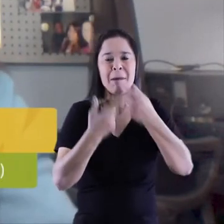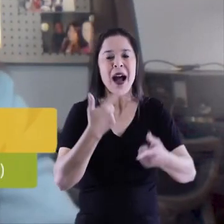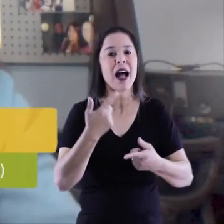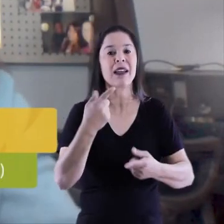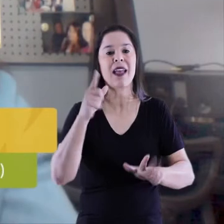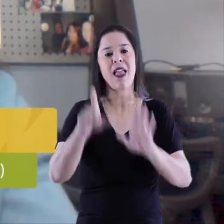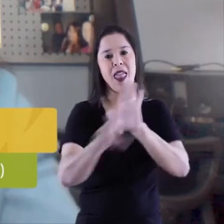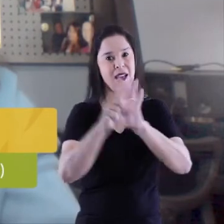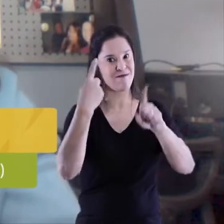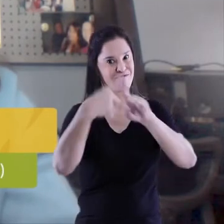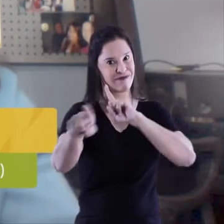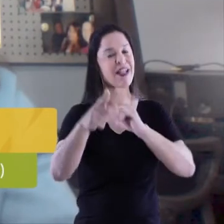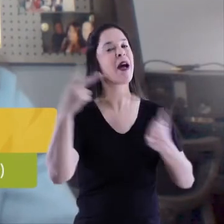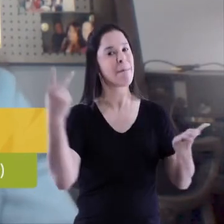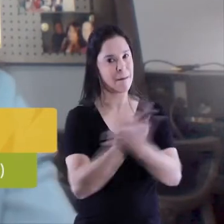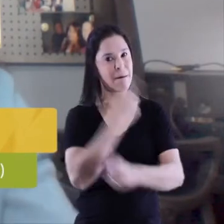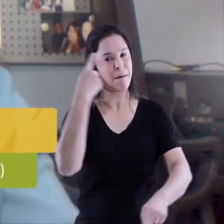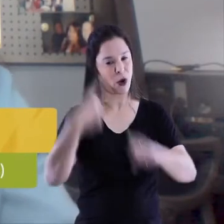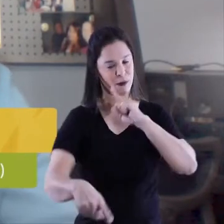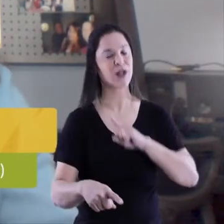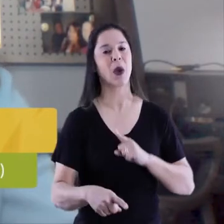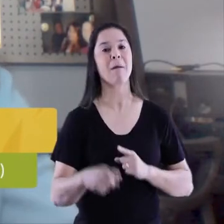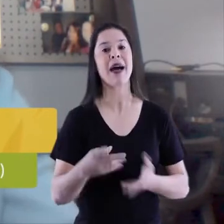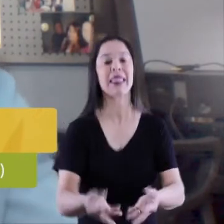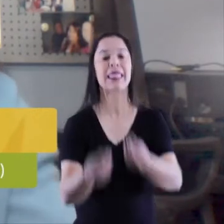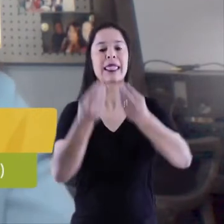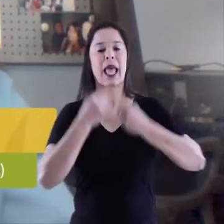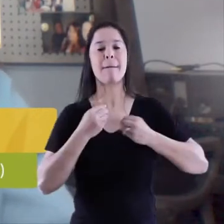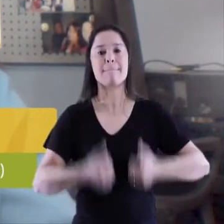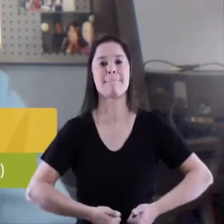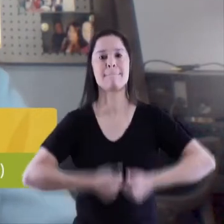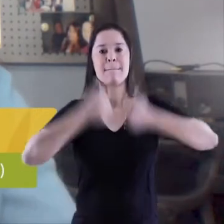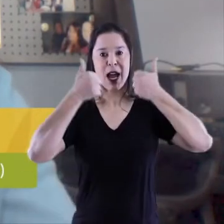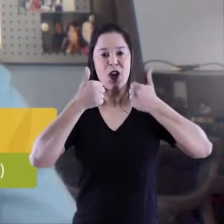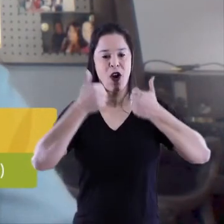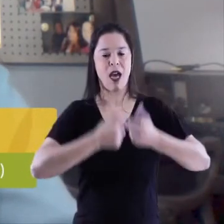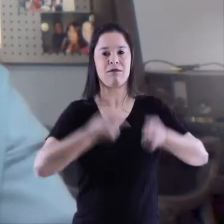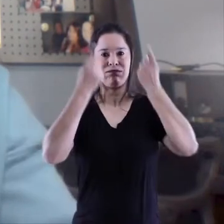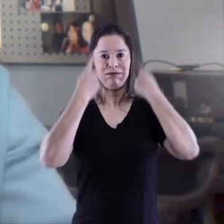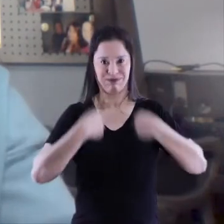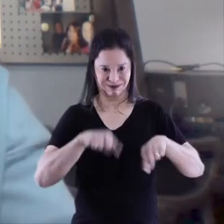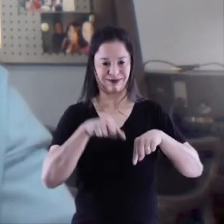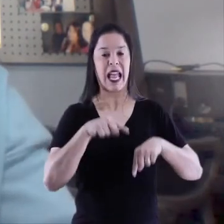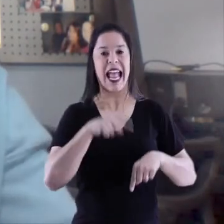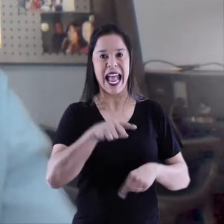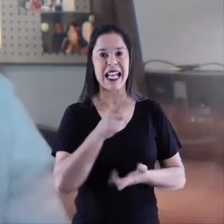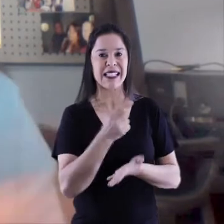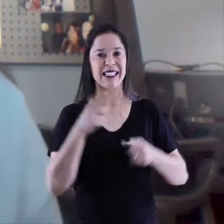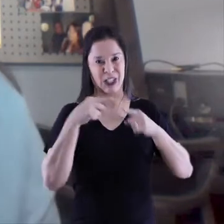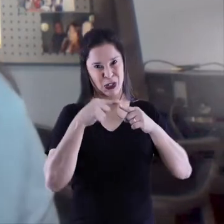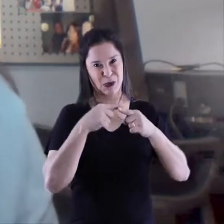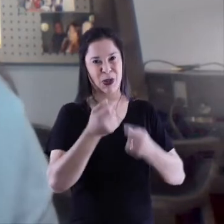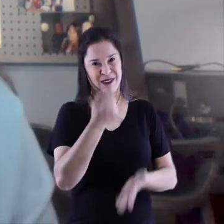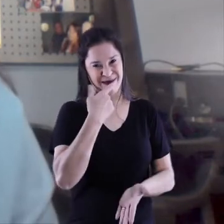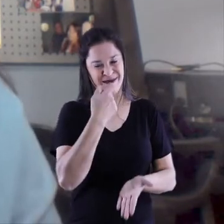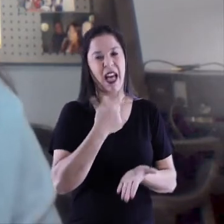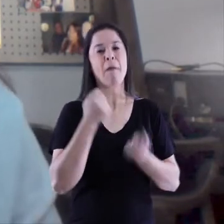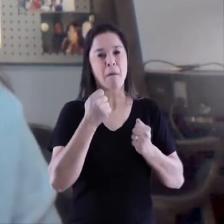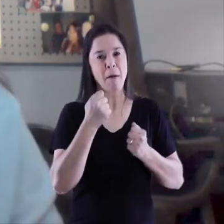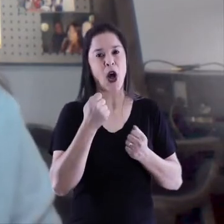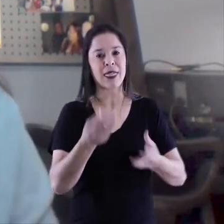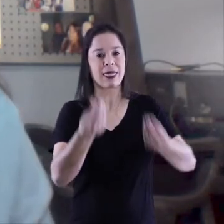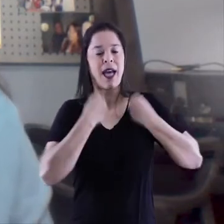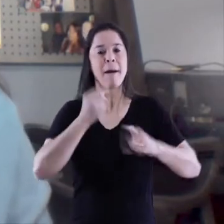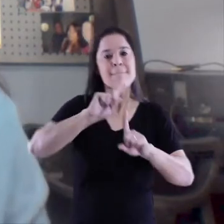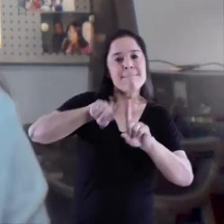ilícitos que são usados para melhorar o rendimento do atleta. Esses métodos artificiais podem aumentar a